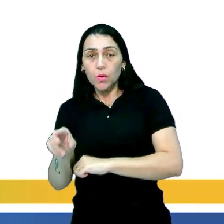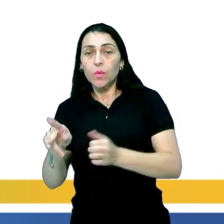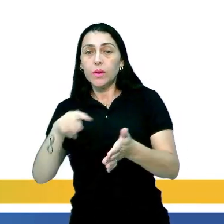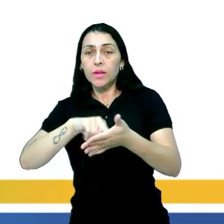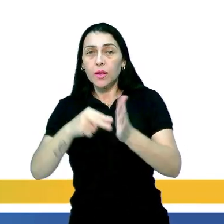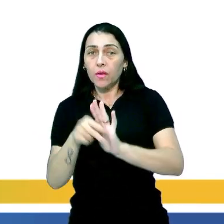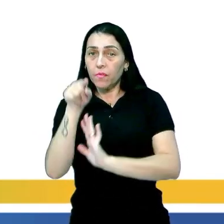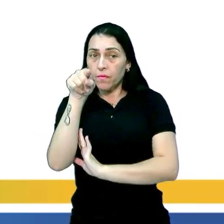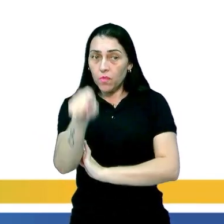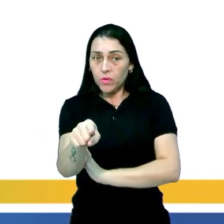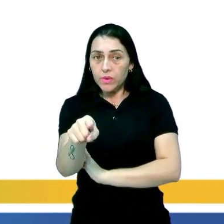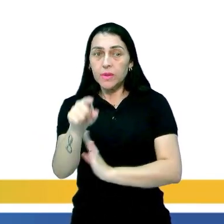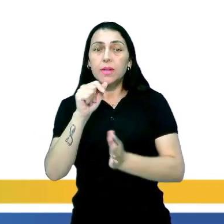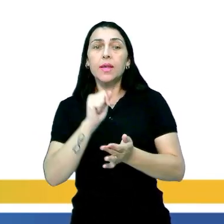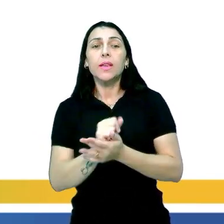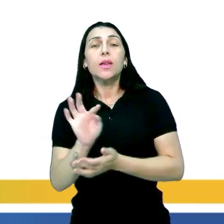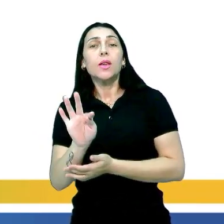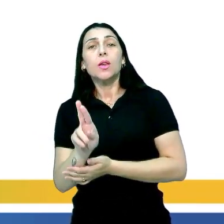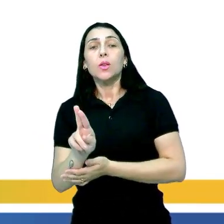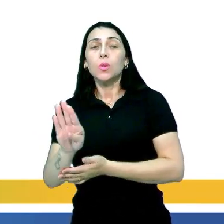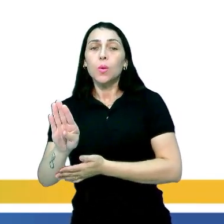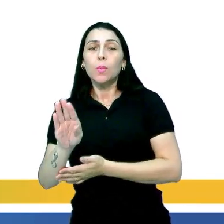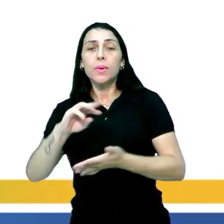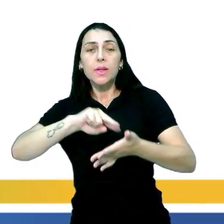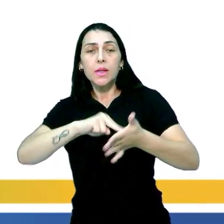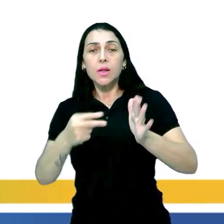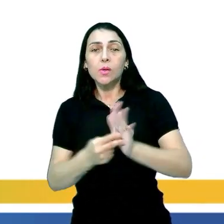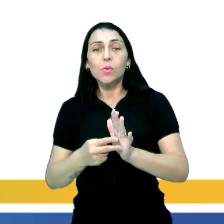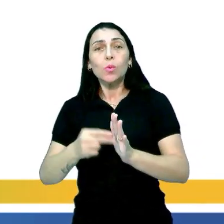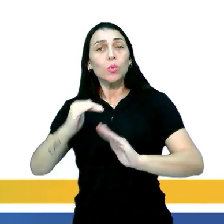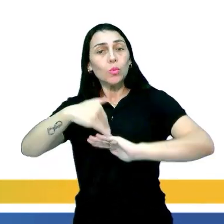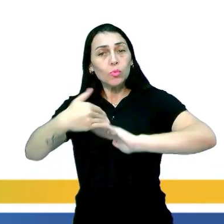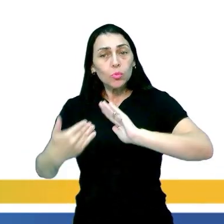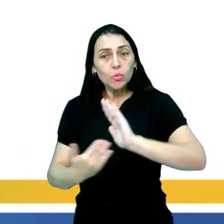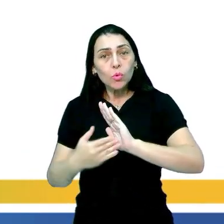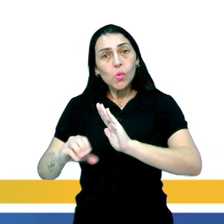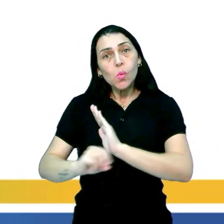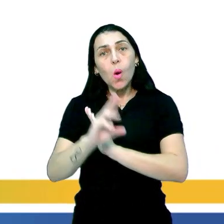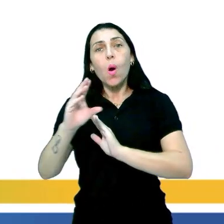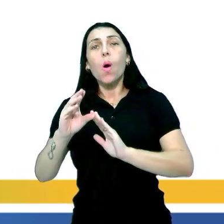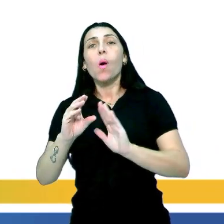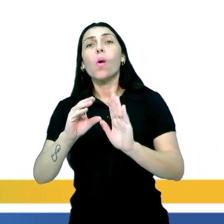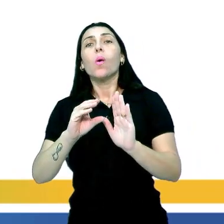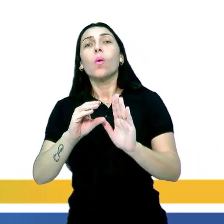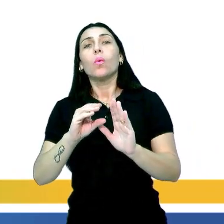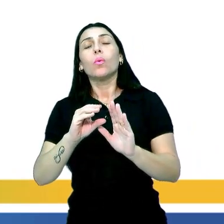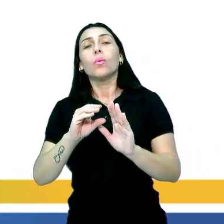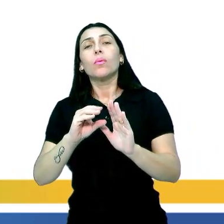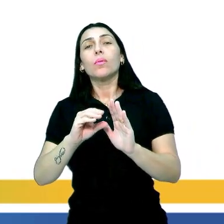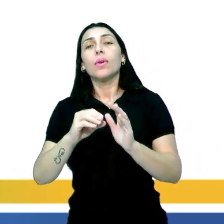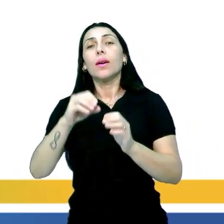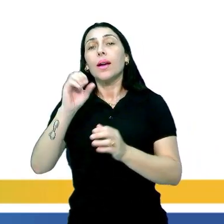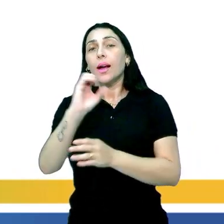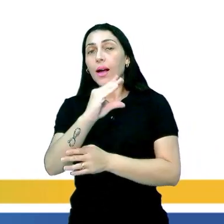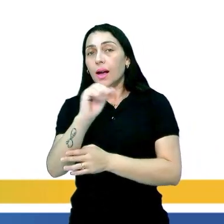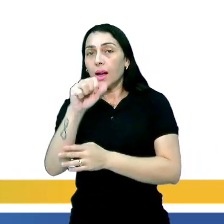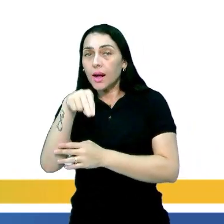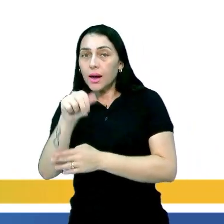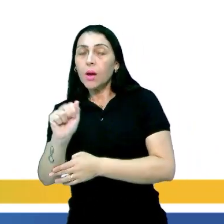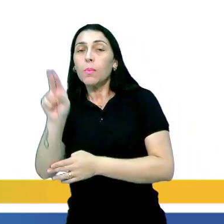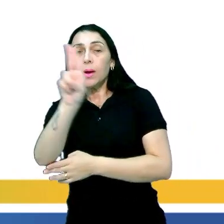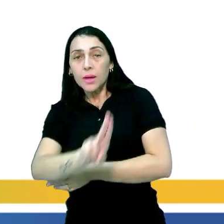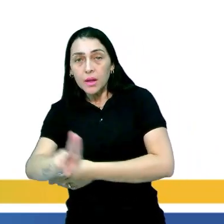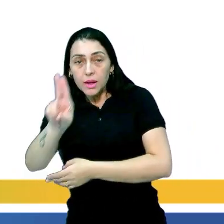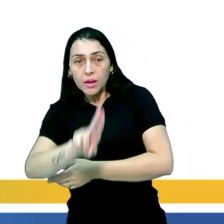você, e tube, que significa tubo ou canal. Mas é usado na gíria para